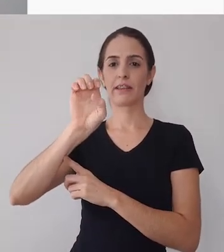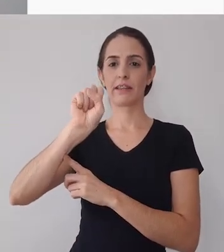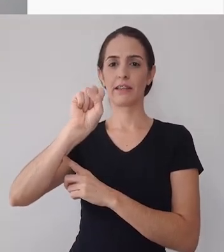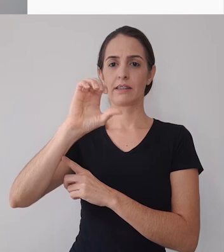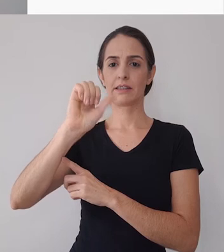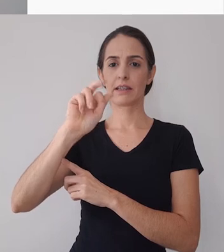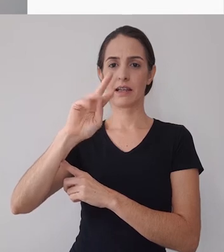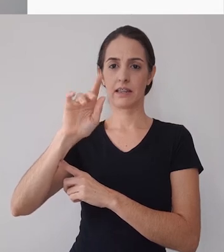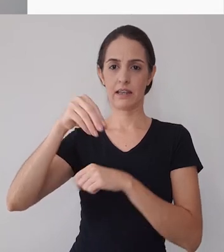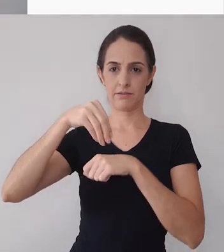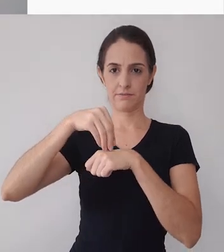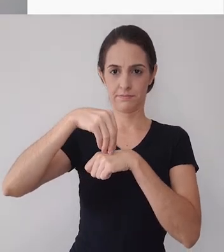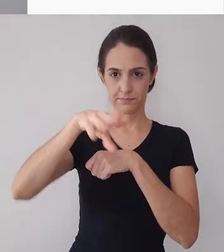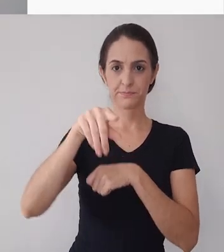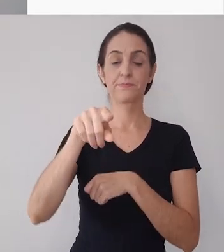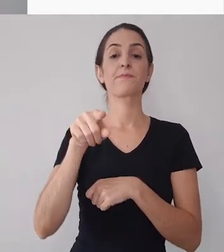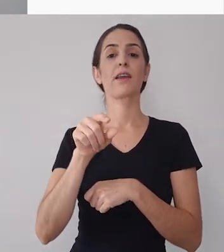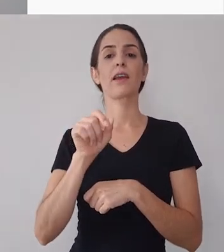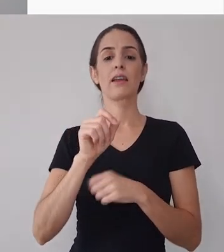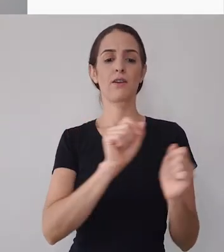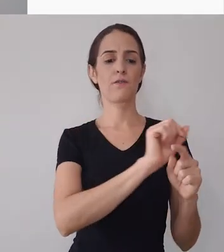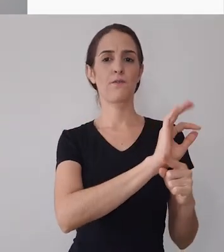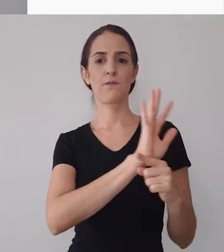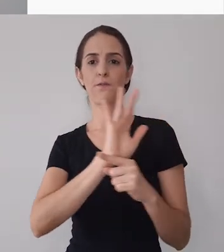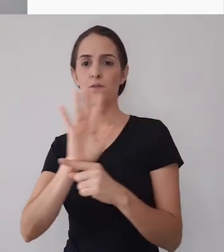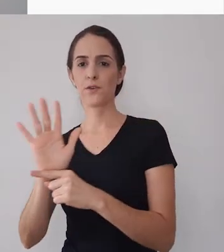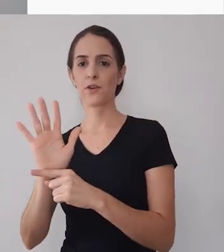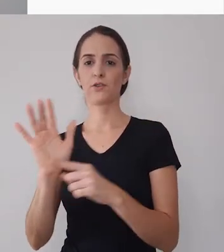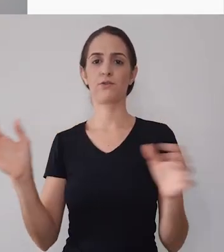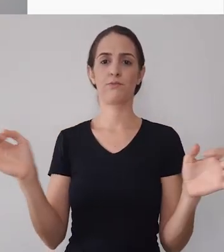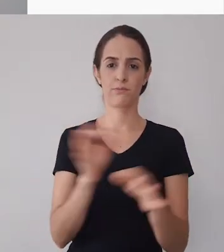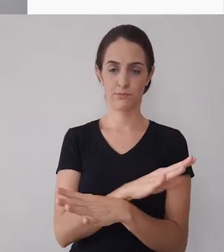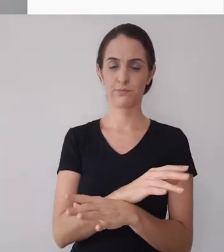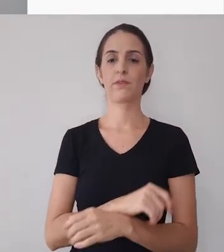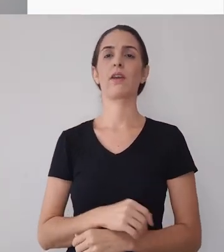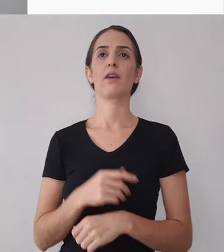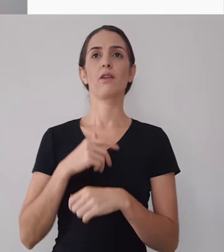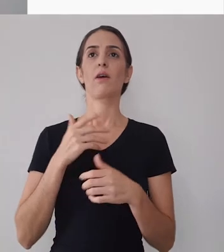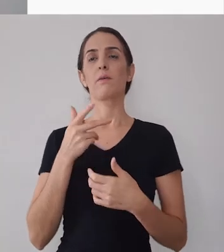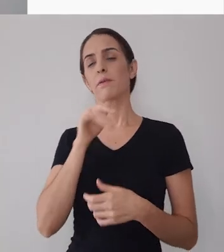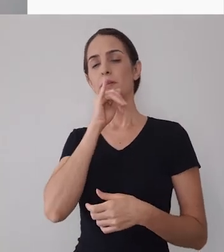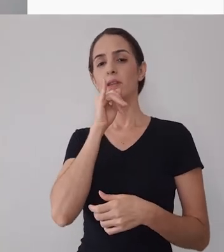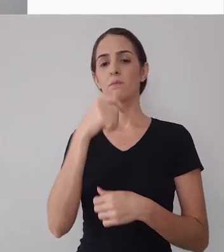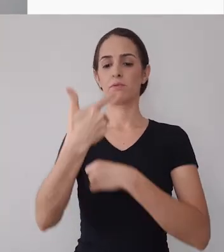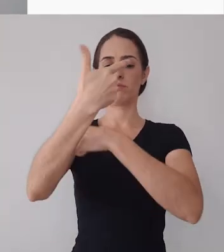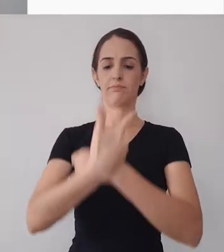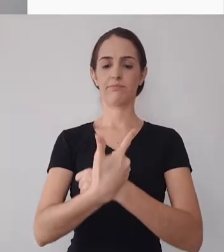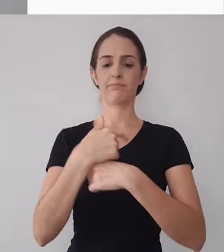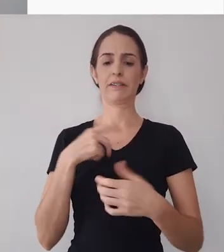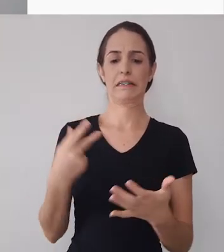vídeo inteiro se você tiver partes que você não gostaria que aparecessem ao você errar né